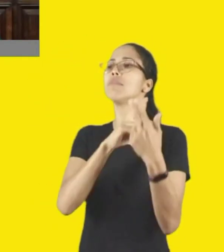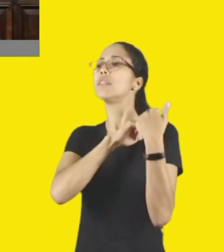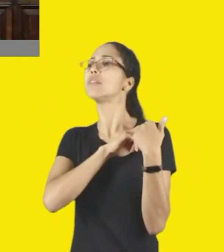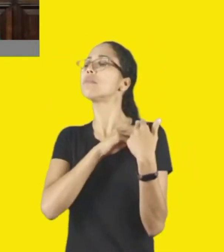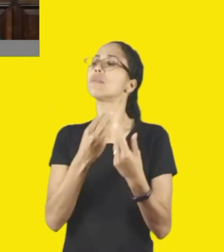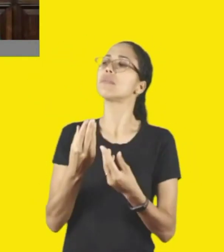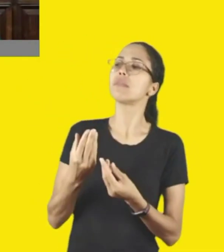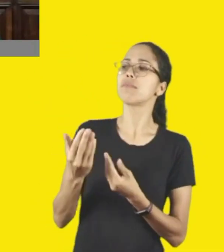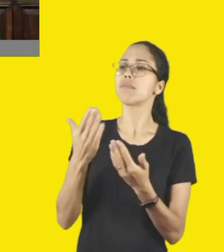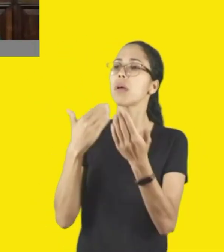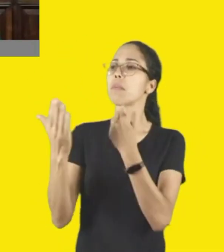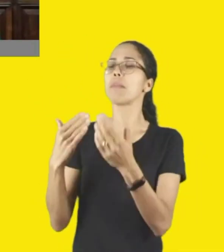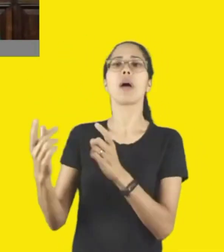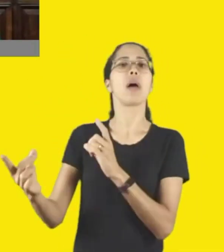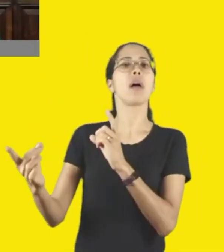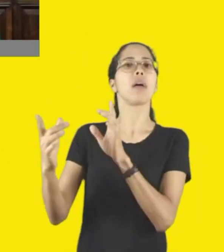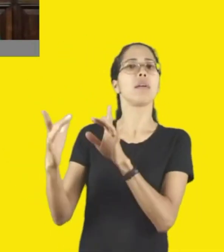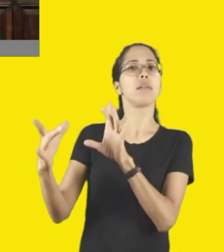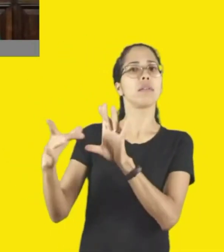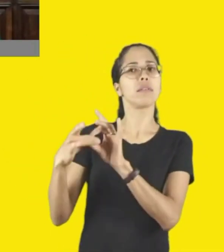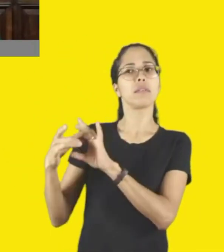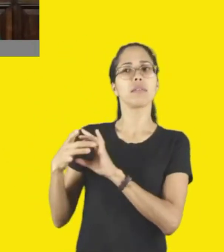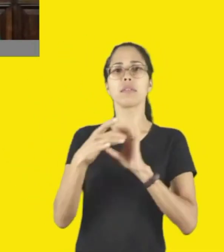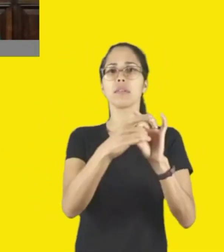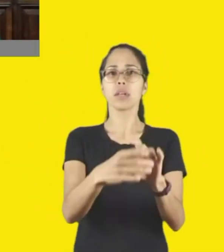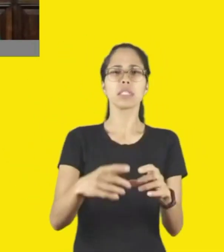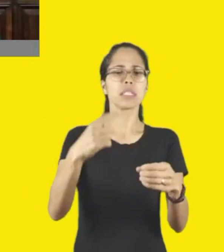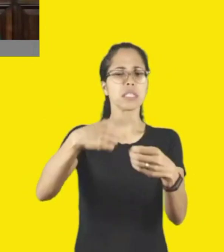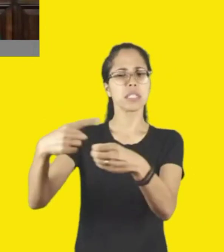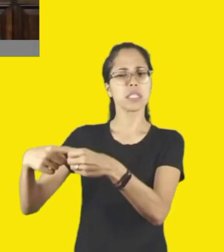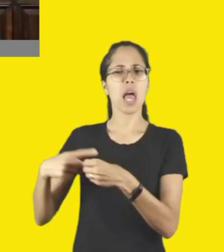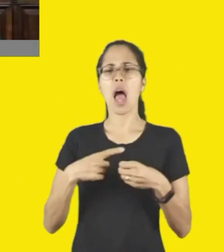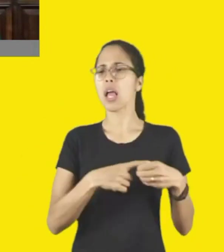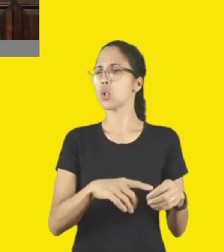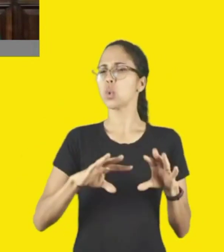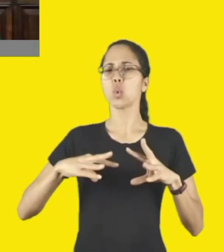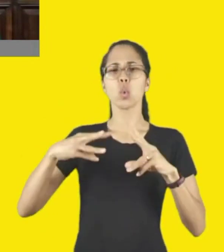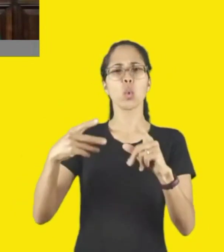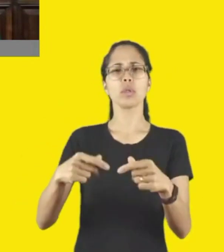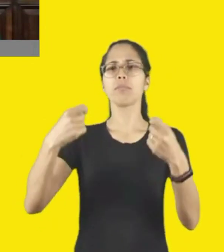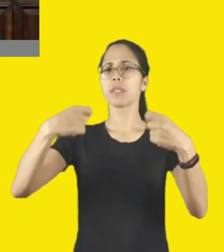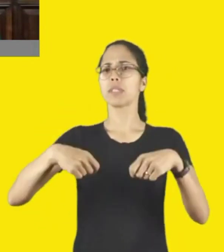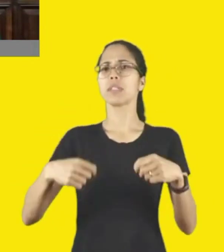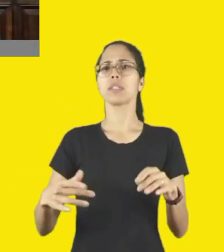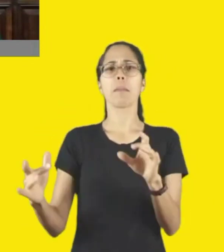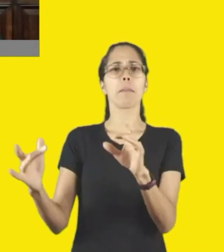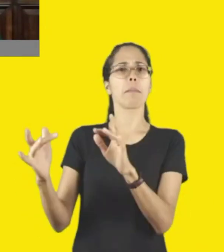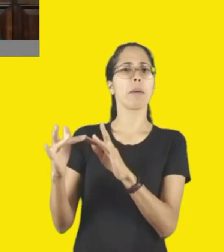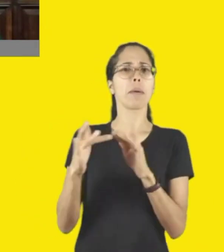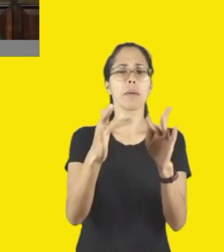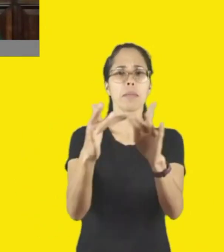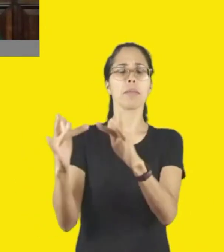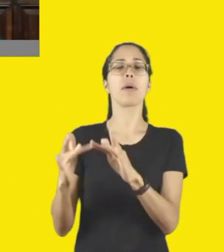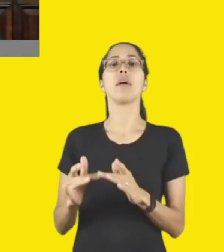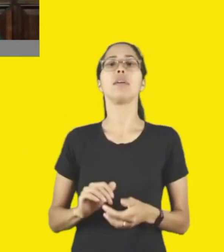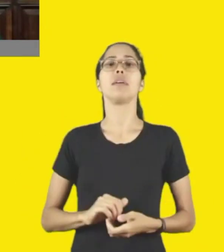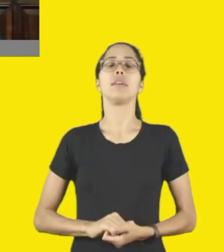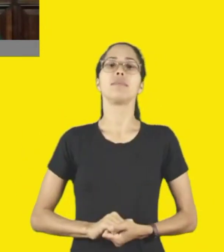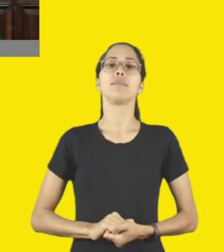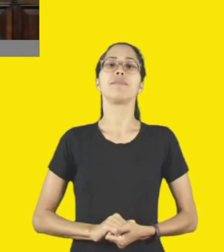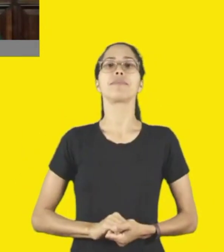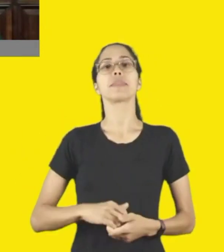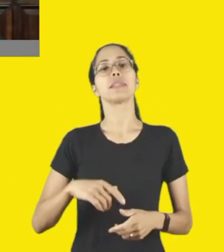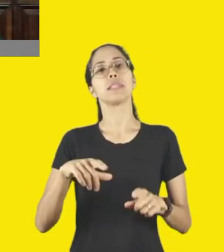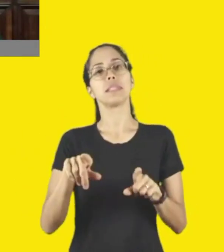alguma pessoa em todas as cidades, nas 645 cidades do estado de São Paulo. E eu acho que a gente tem,